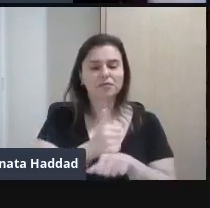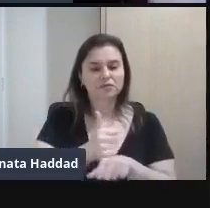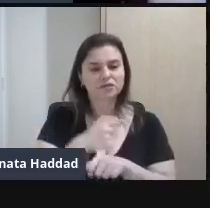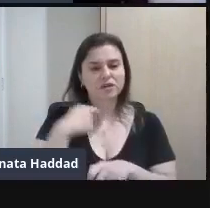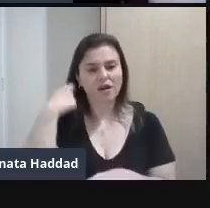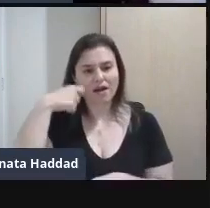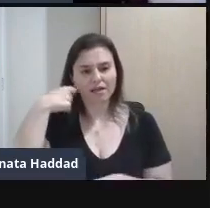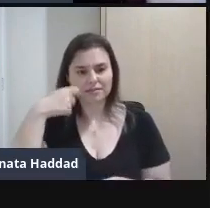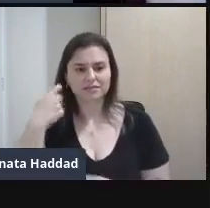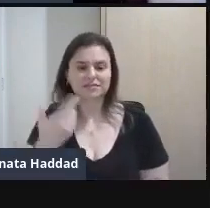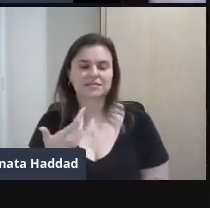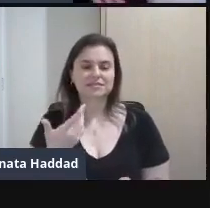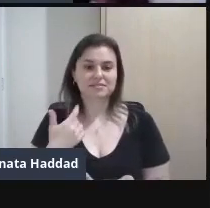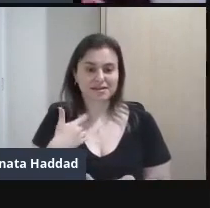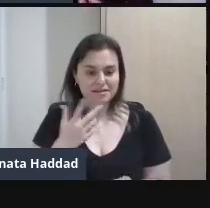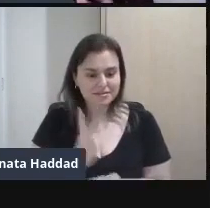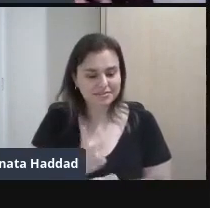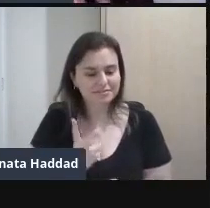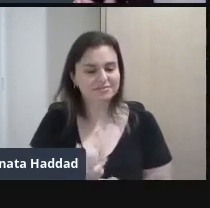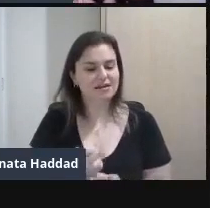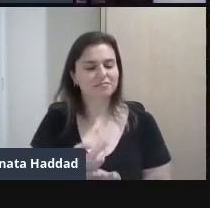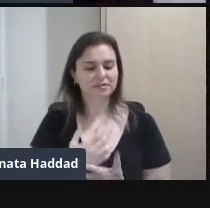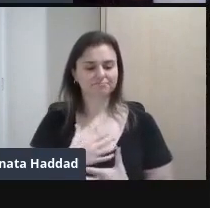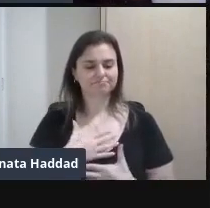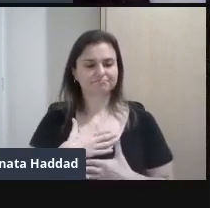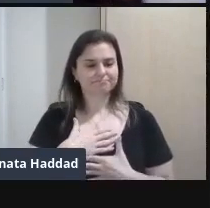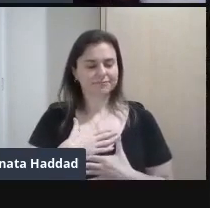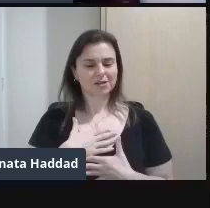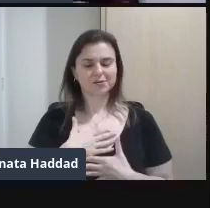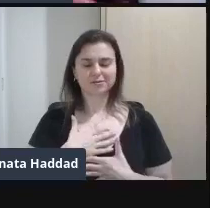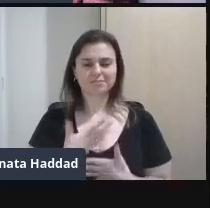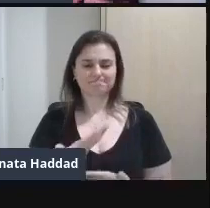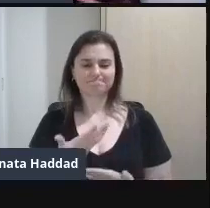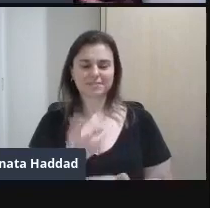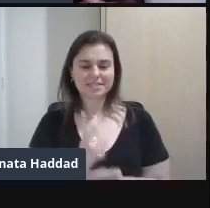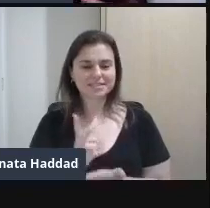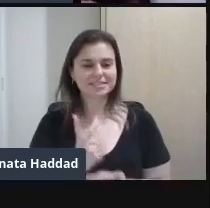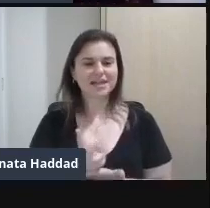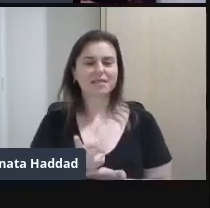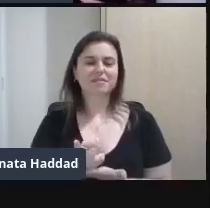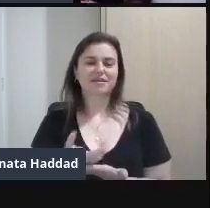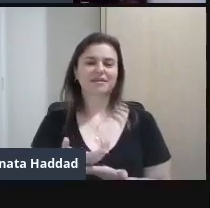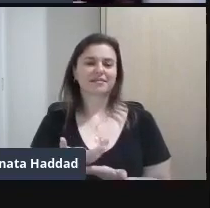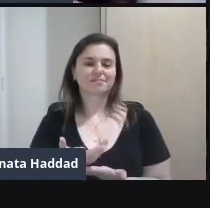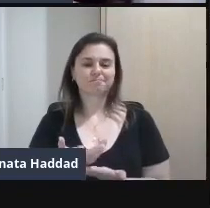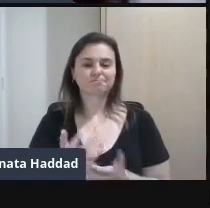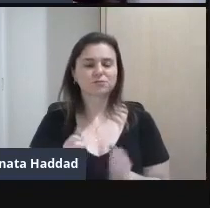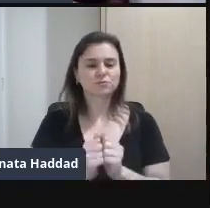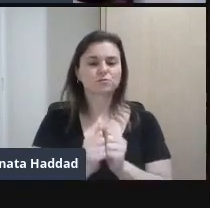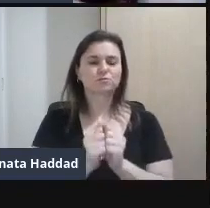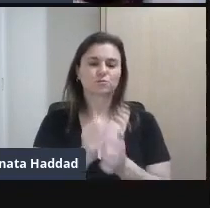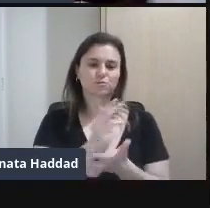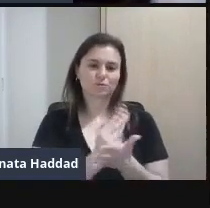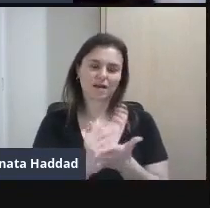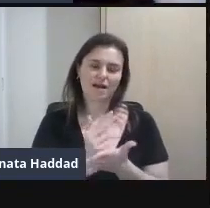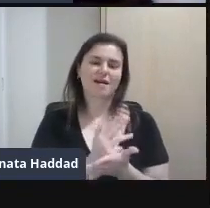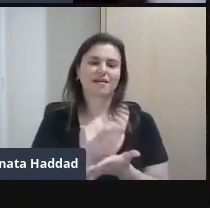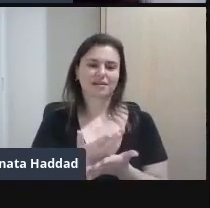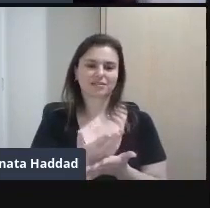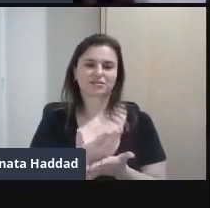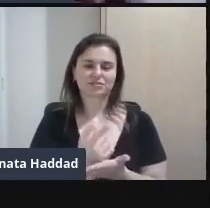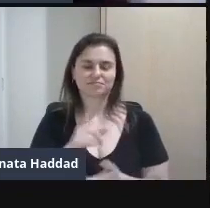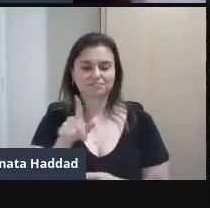Manter realmente Esse compromisso Com a arte Acho que são duas coisas Bem diferentes Dois momentos Bem